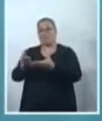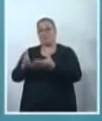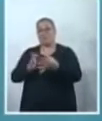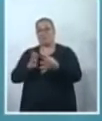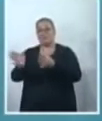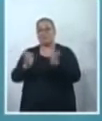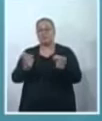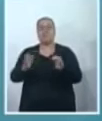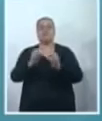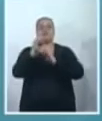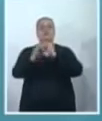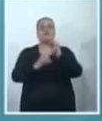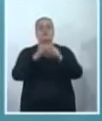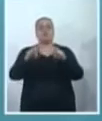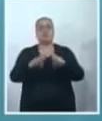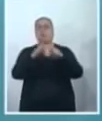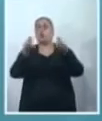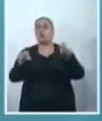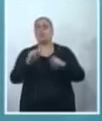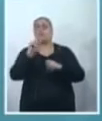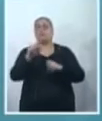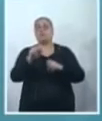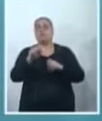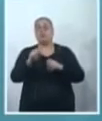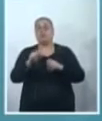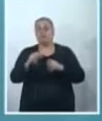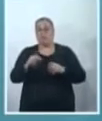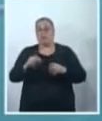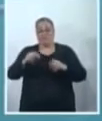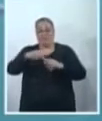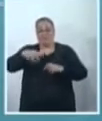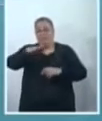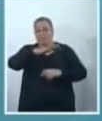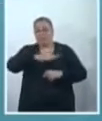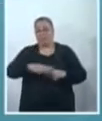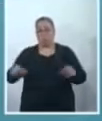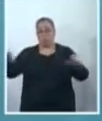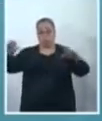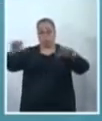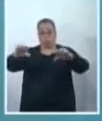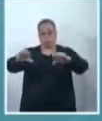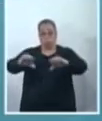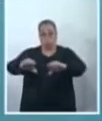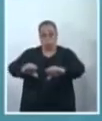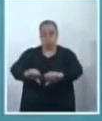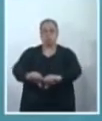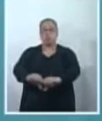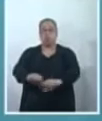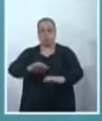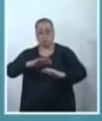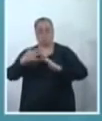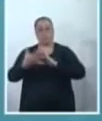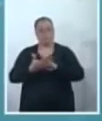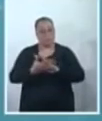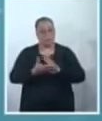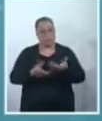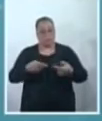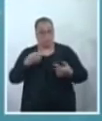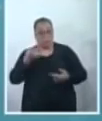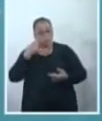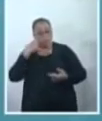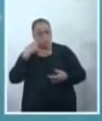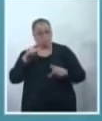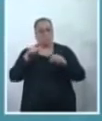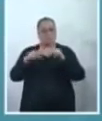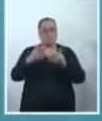internet diz respeito a um abismo social que foi ainda mais aprofundado na pandemia. A gente está trabalhando